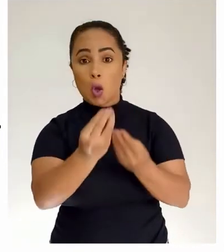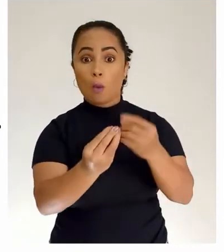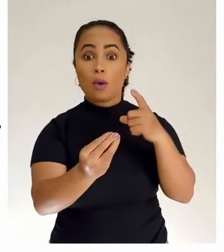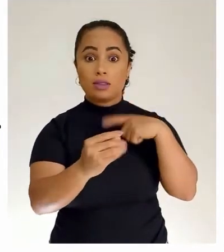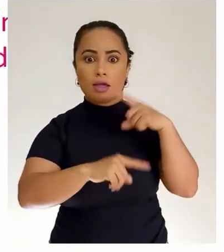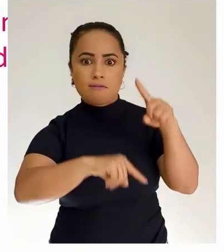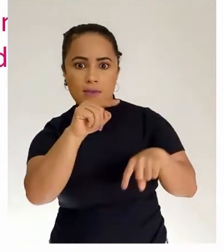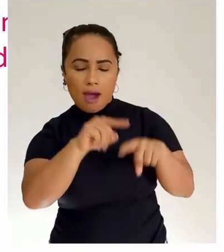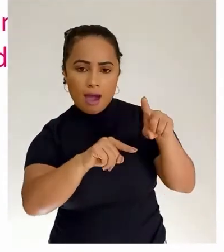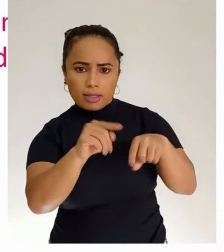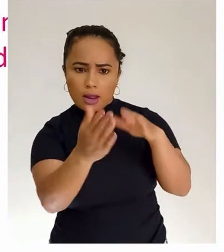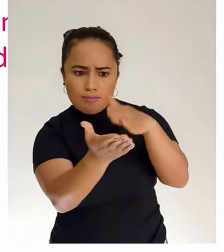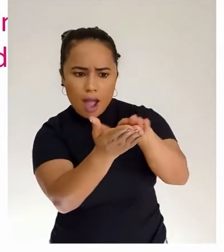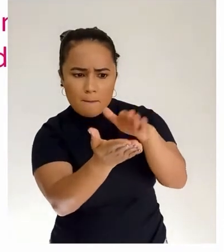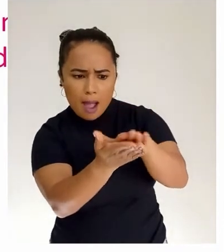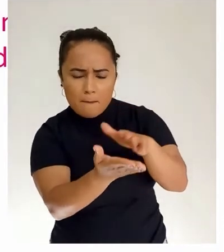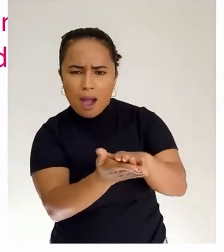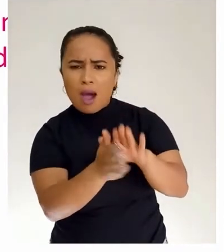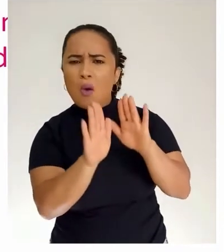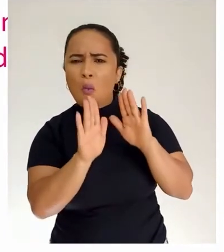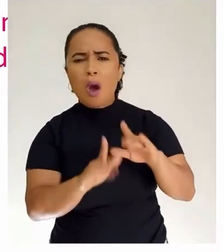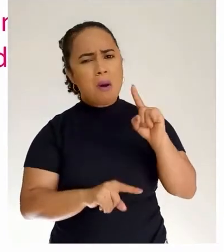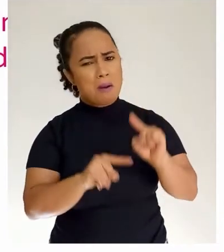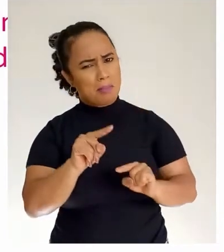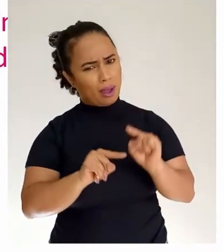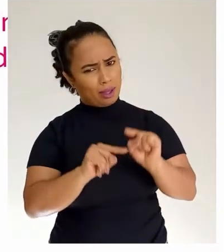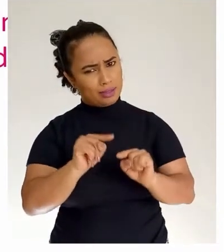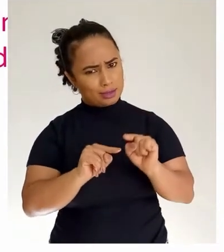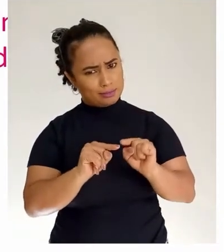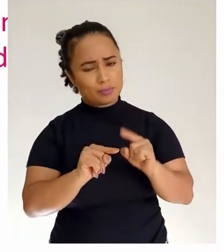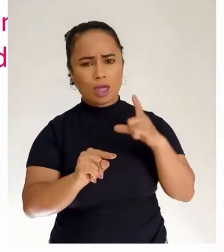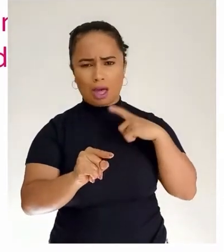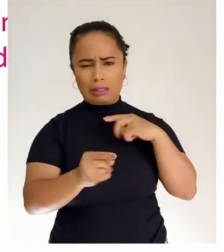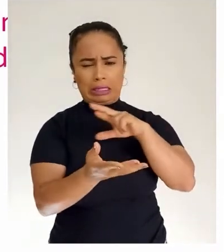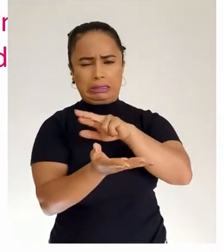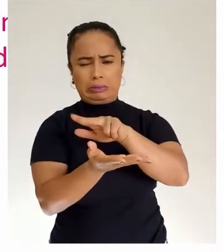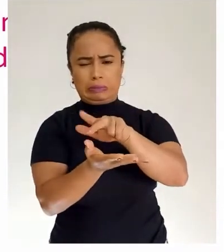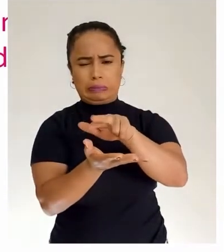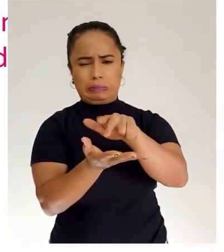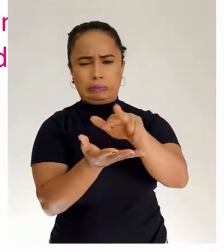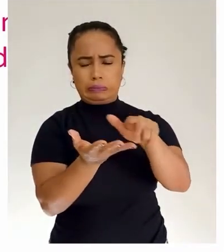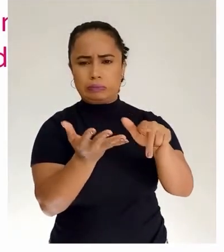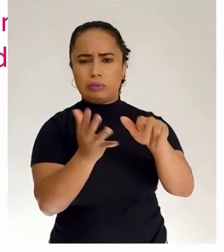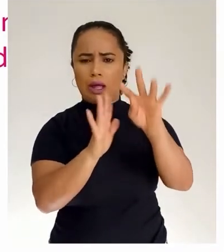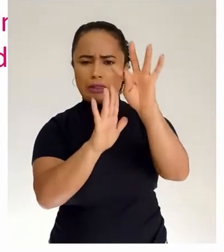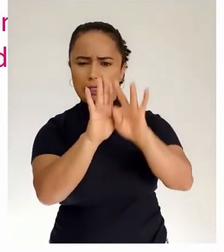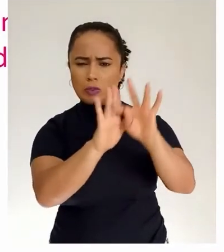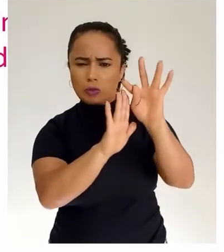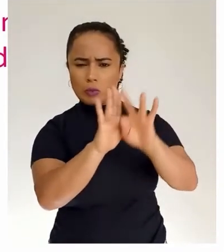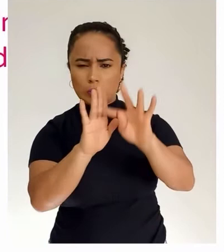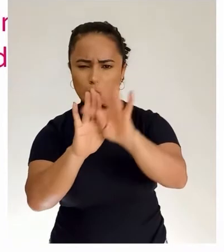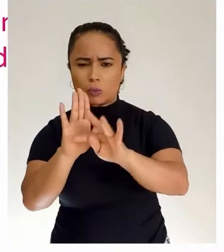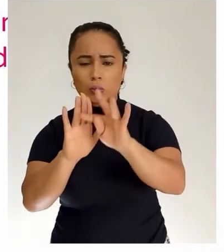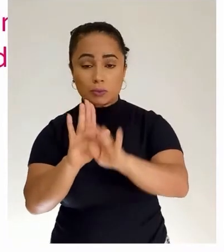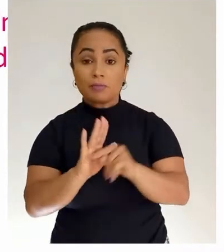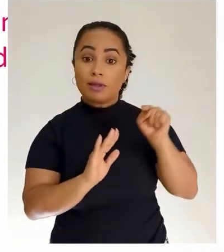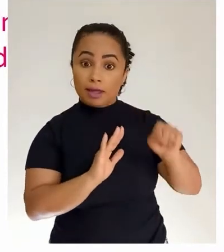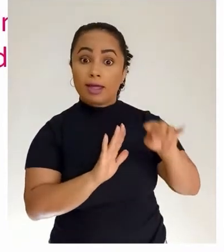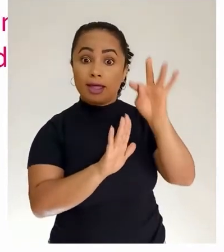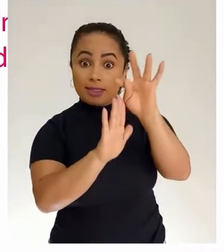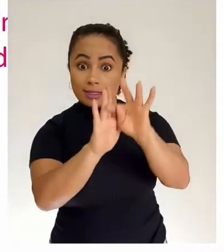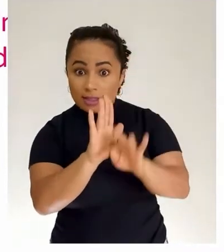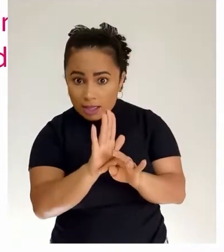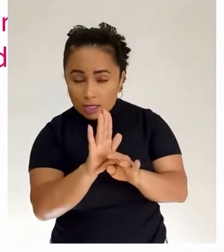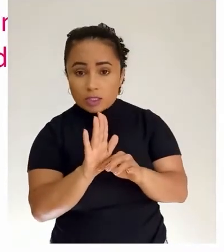gráfico. E o que é material gráfico? É um conjunto variado de textos nos quais a